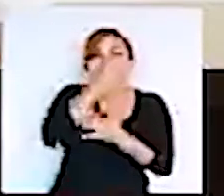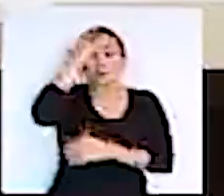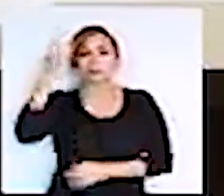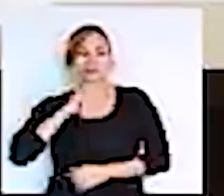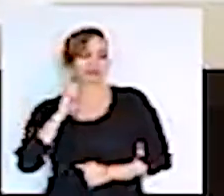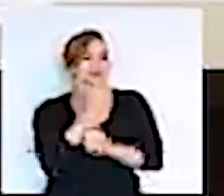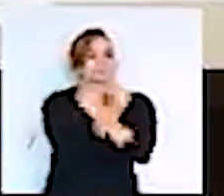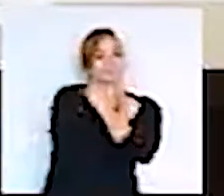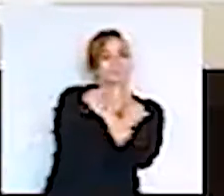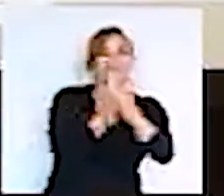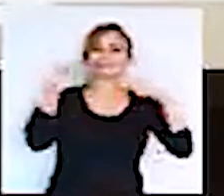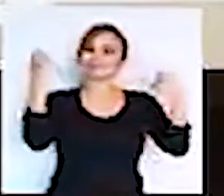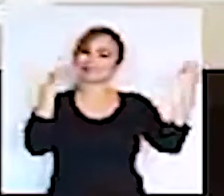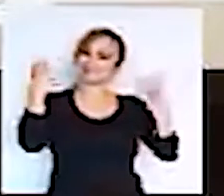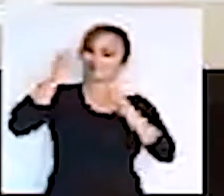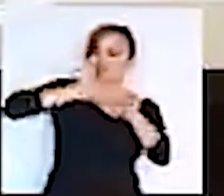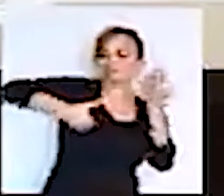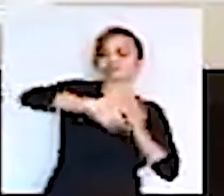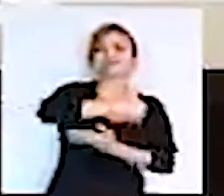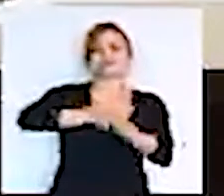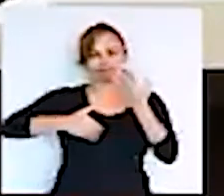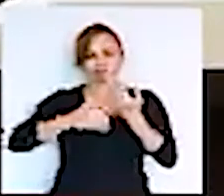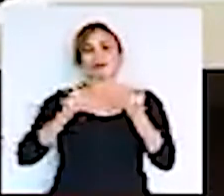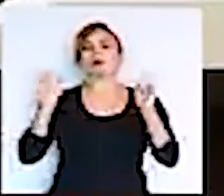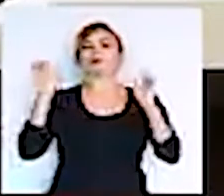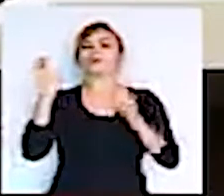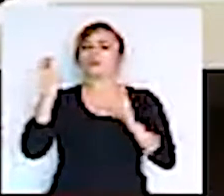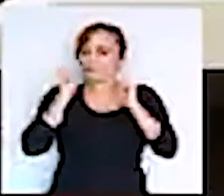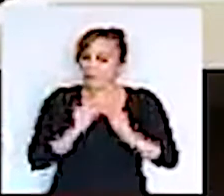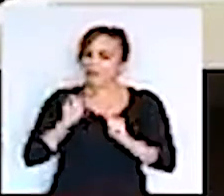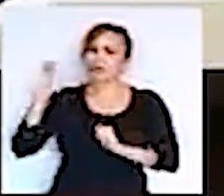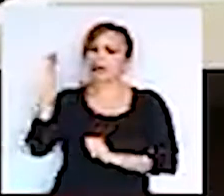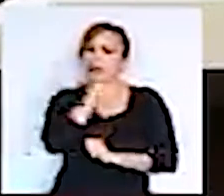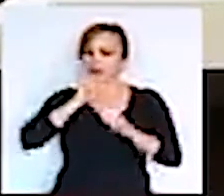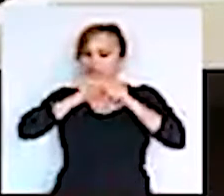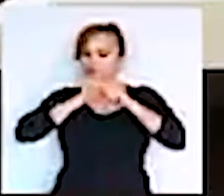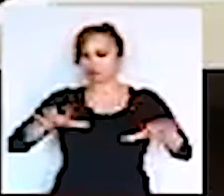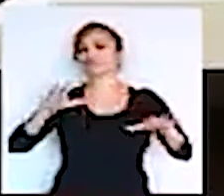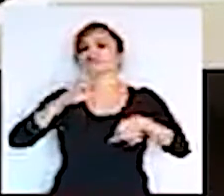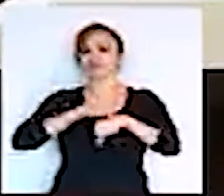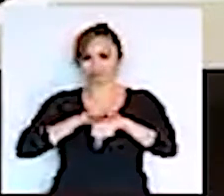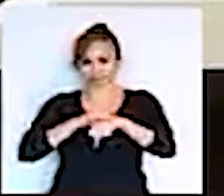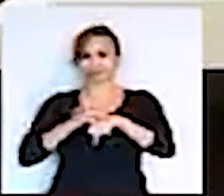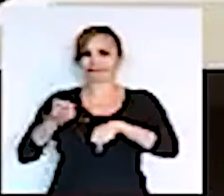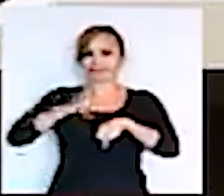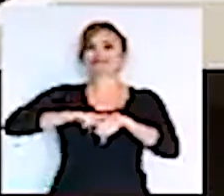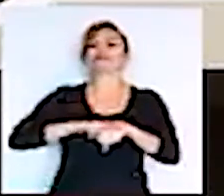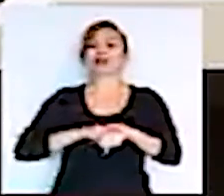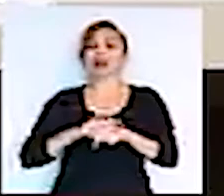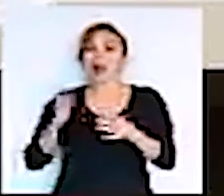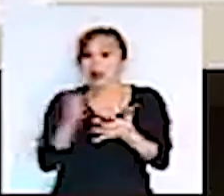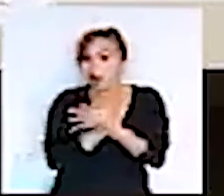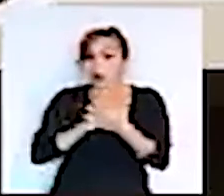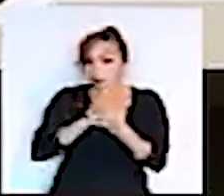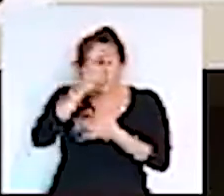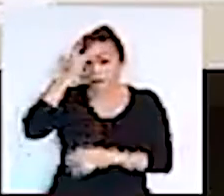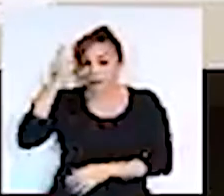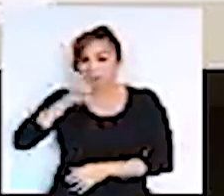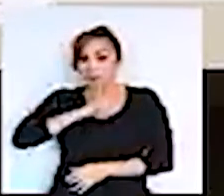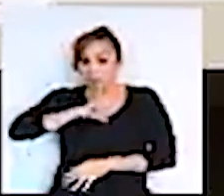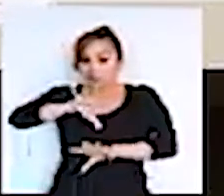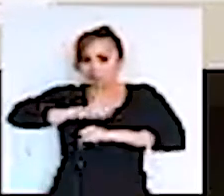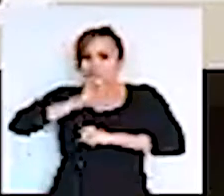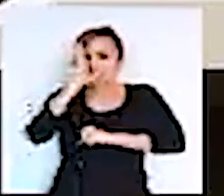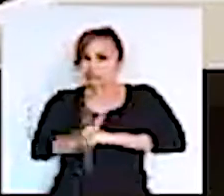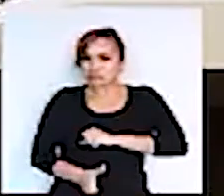se confraternizam, dançam e acabam podendo transmitir a doença. É bom lembrar que muita gente que tem coronavírus não apresenta sinal de